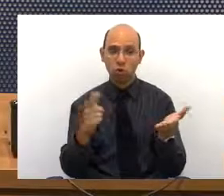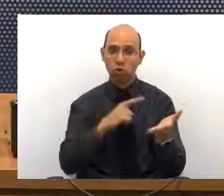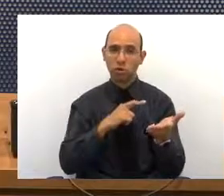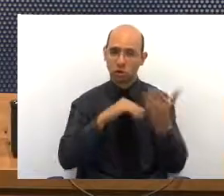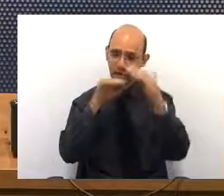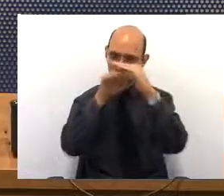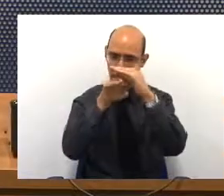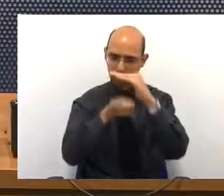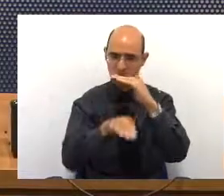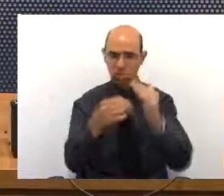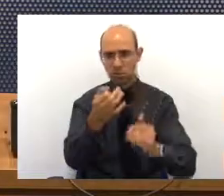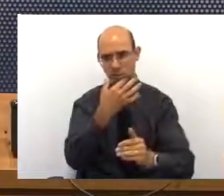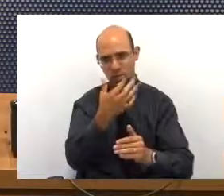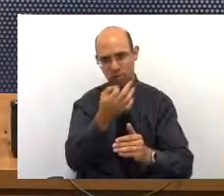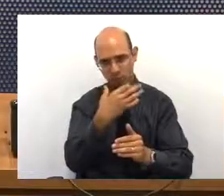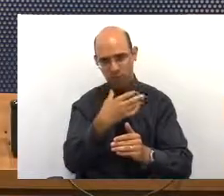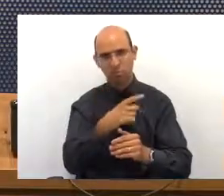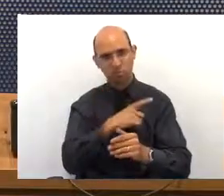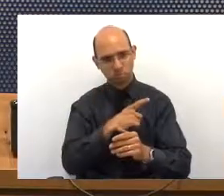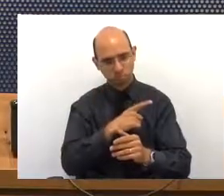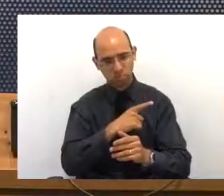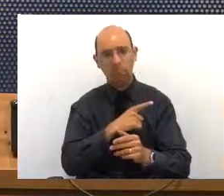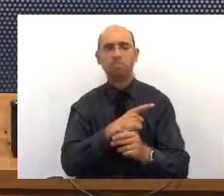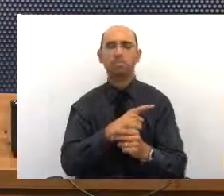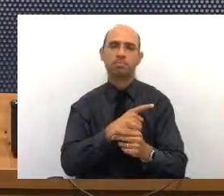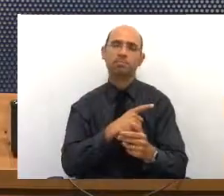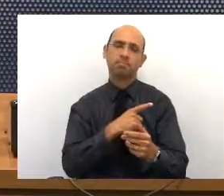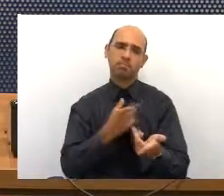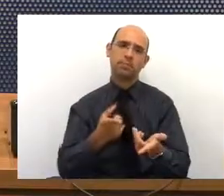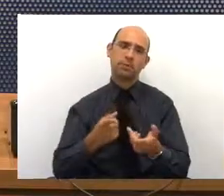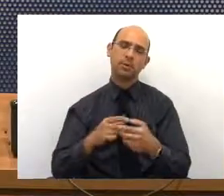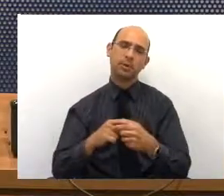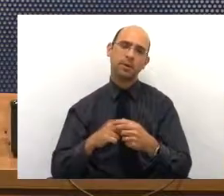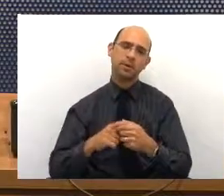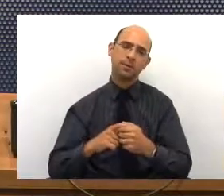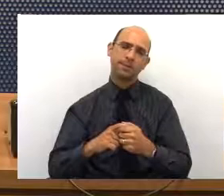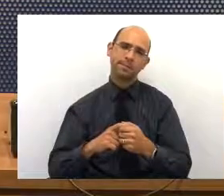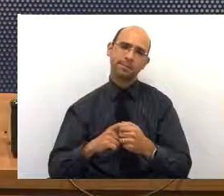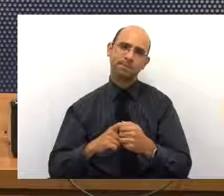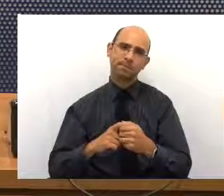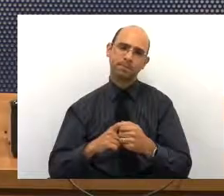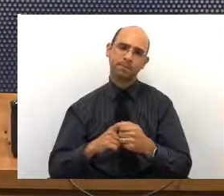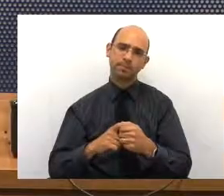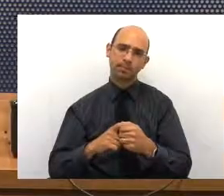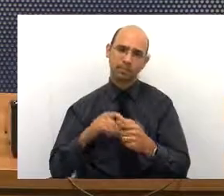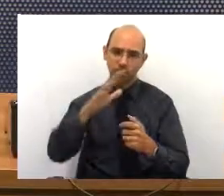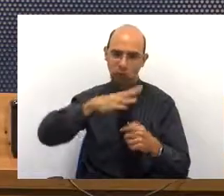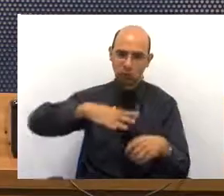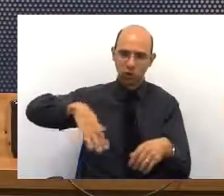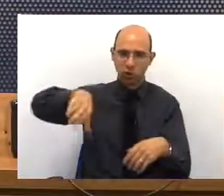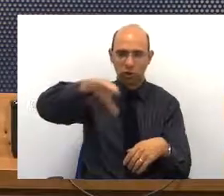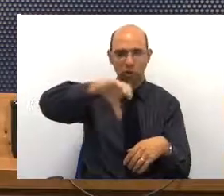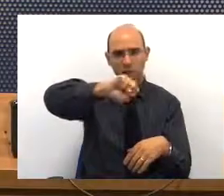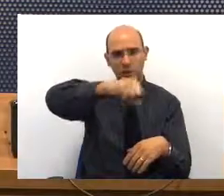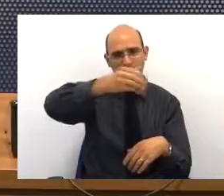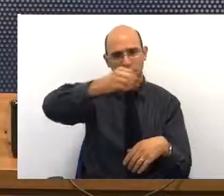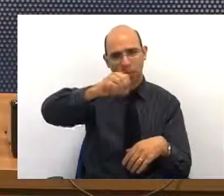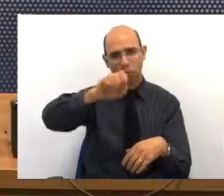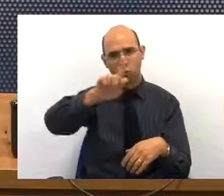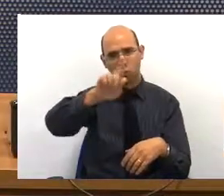medicamentos que fica no São Geraldo, no Tabuão,